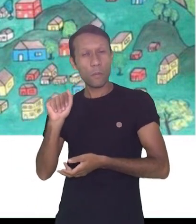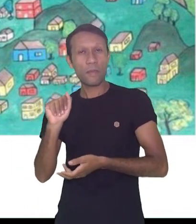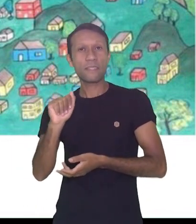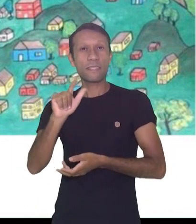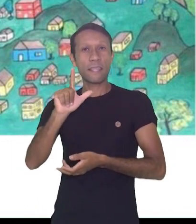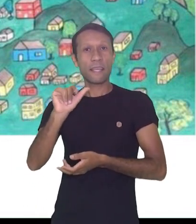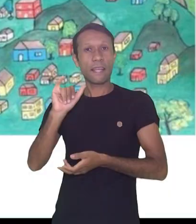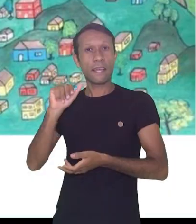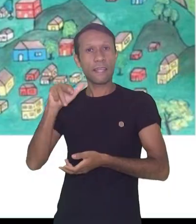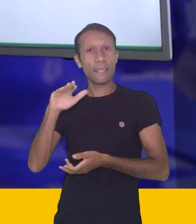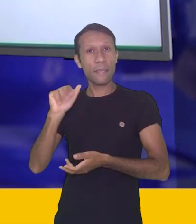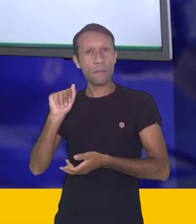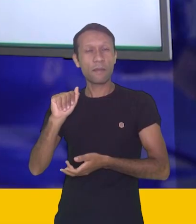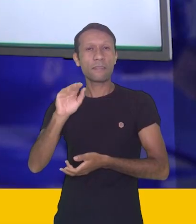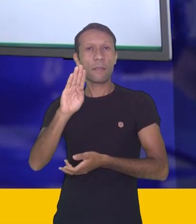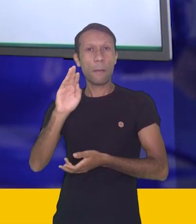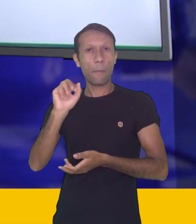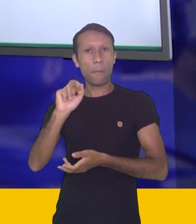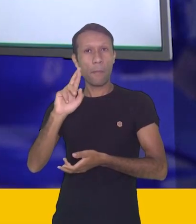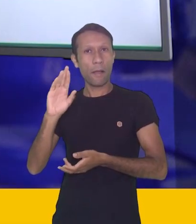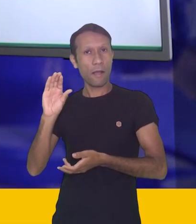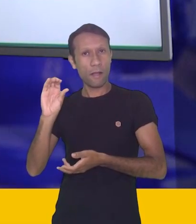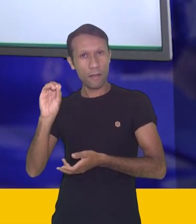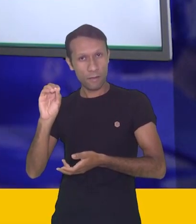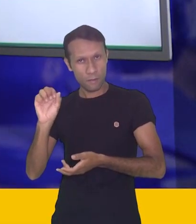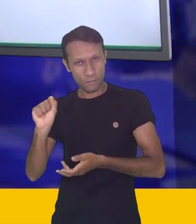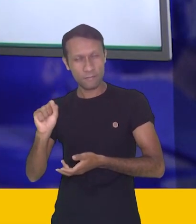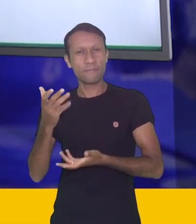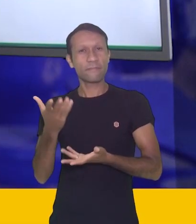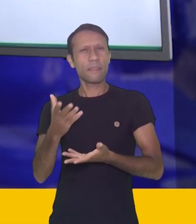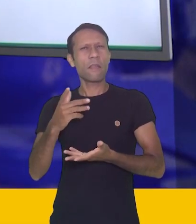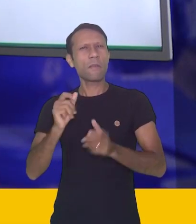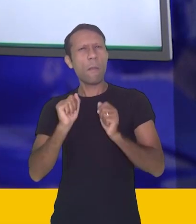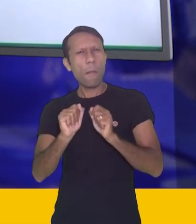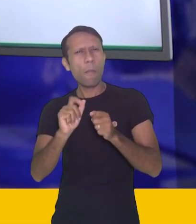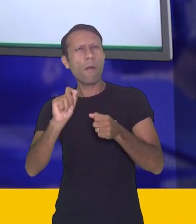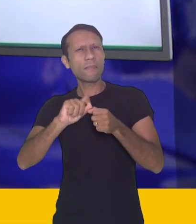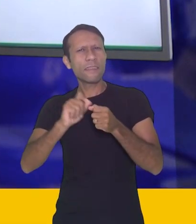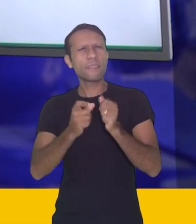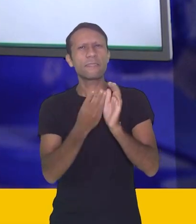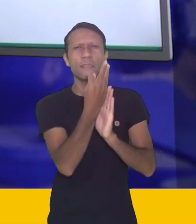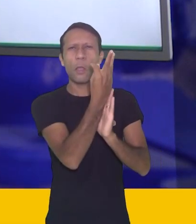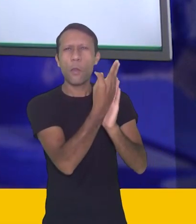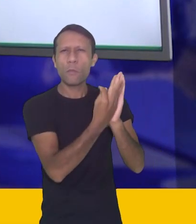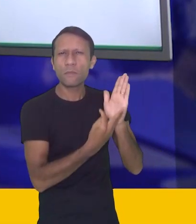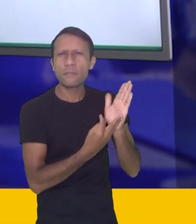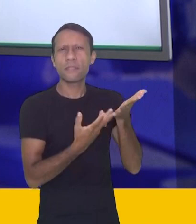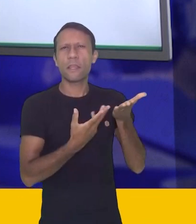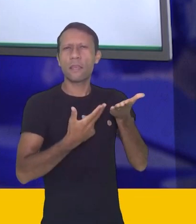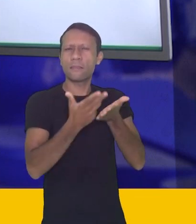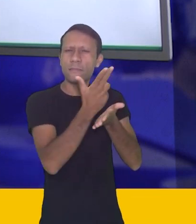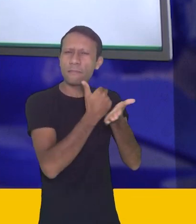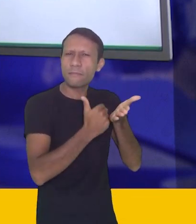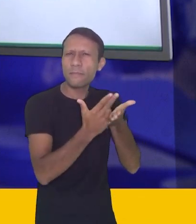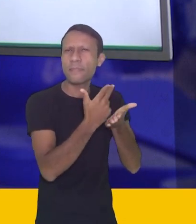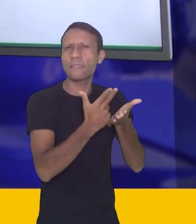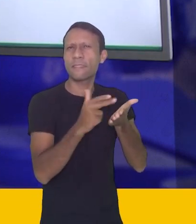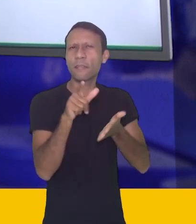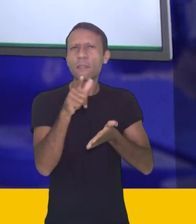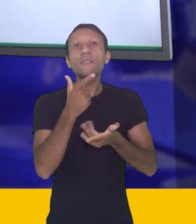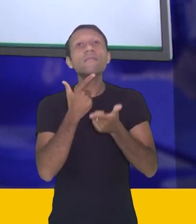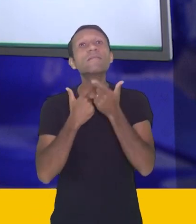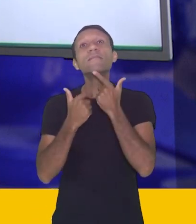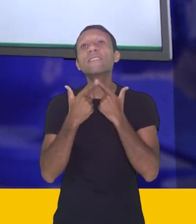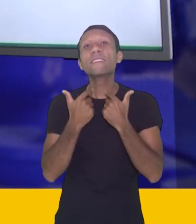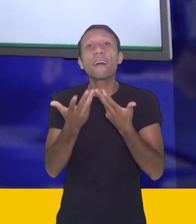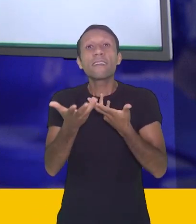inspirar, você pode fazer um desenho, você pode fazer um texto, como é que você queria que fosse a cidade de Caruaru,